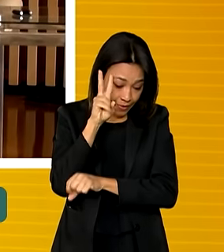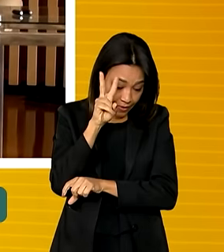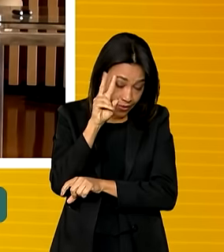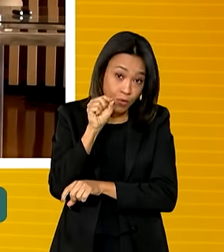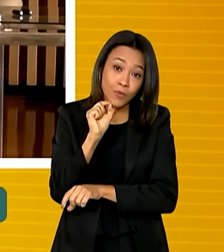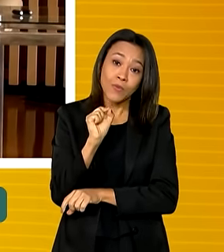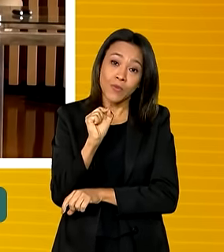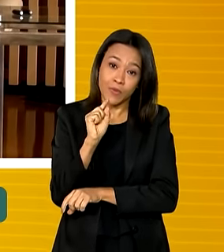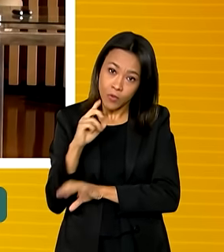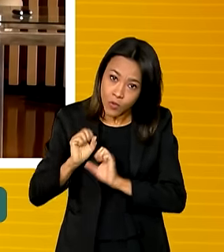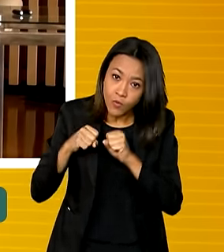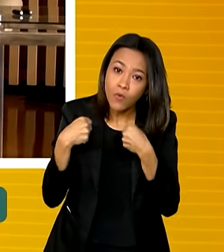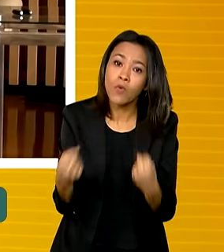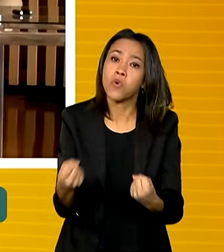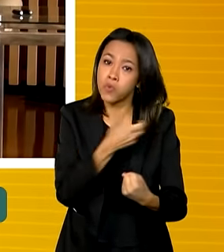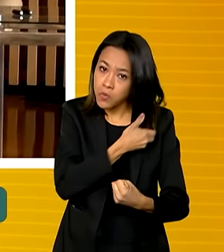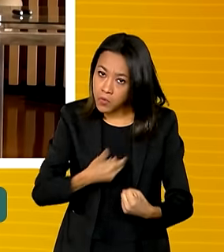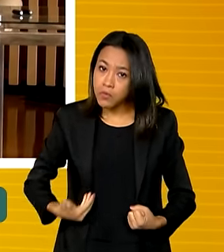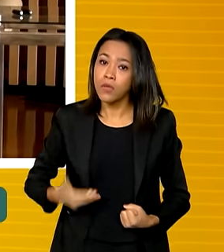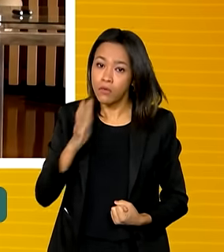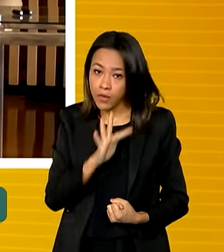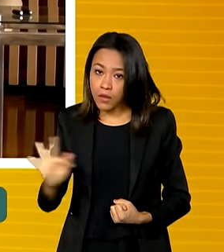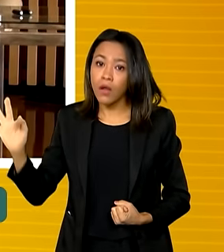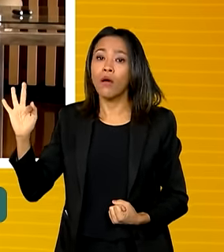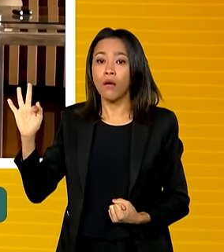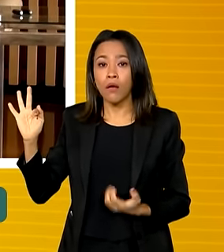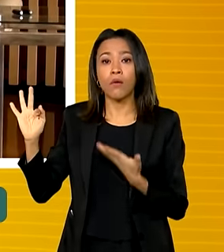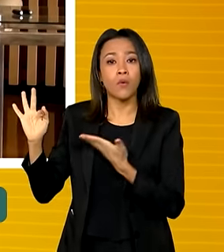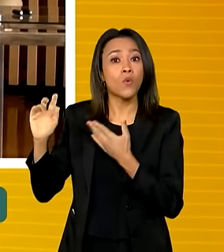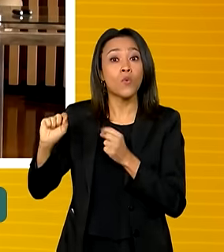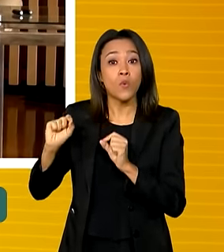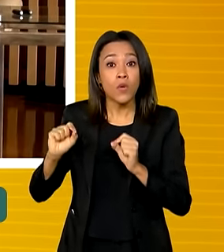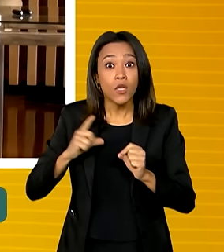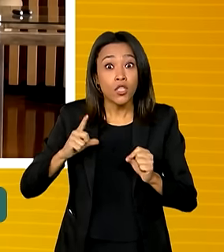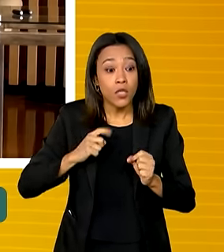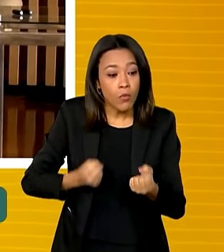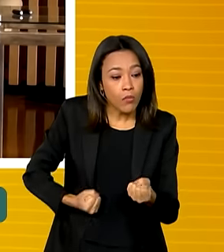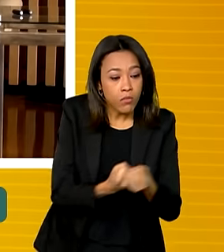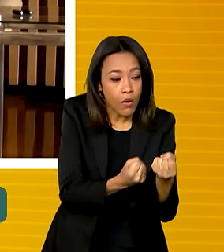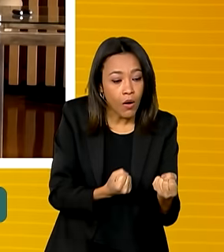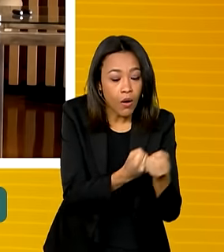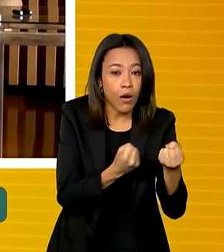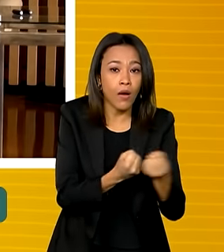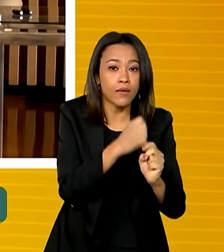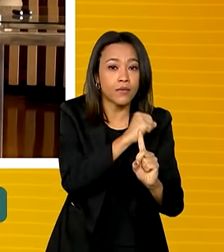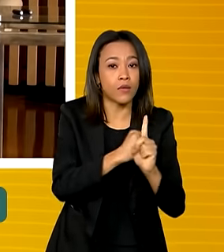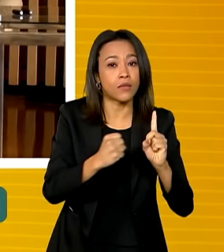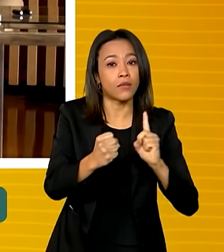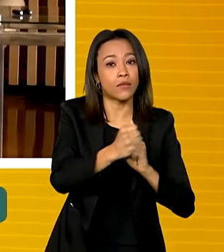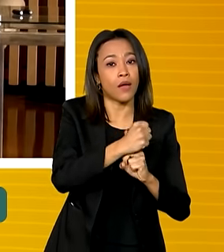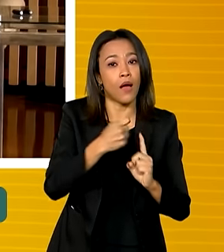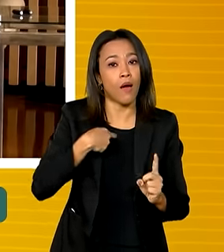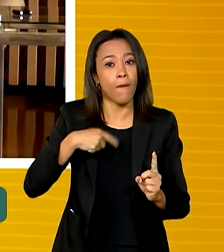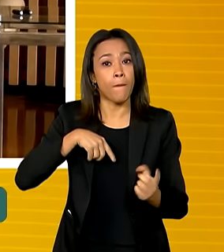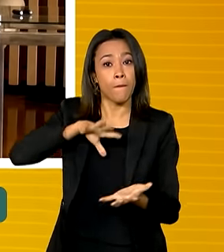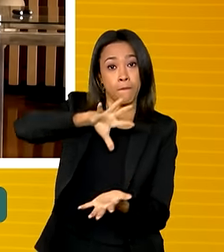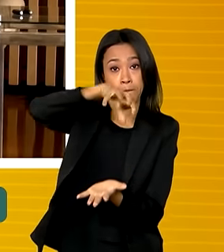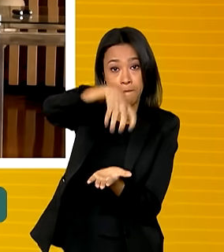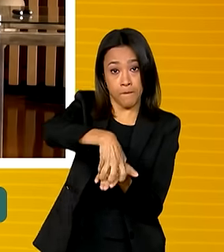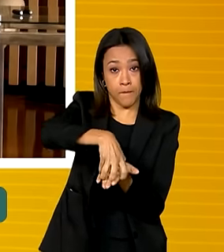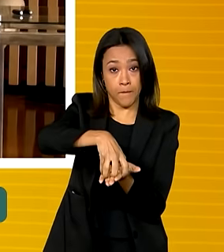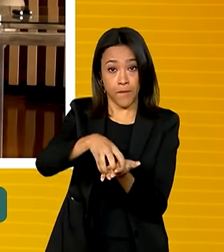esse esforço que o governo brasileiro vem fazendo de ter uma rede de proteção social ampla, abrangente e